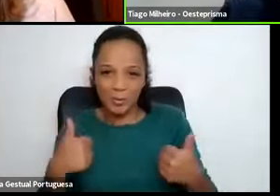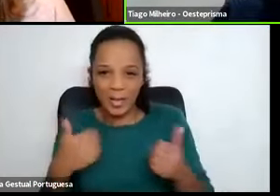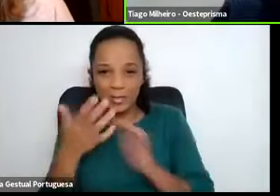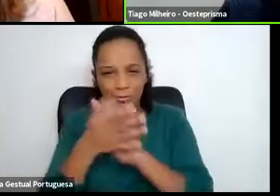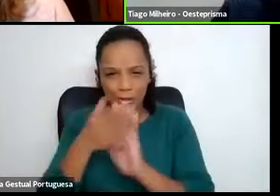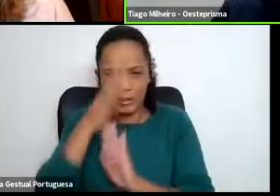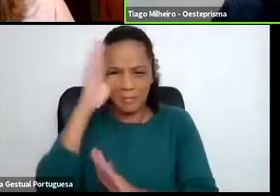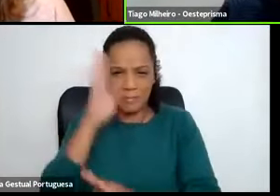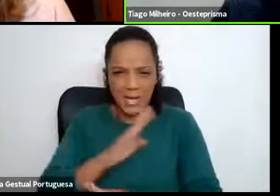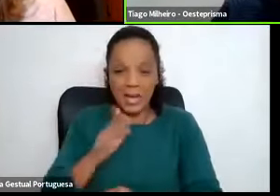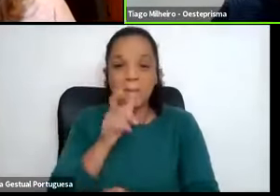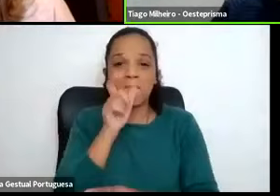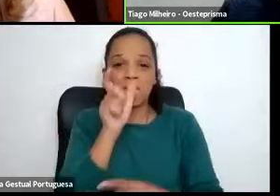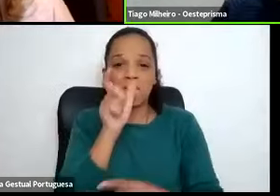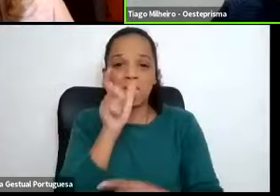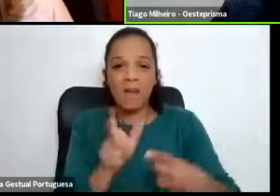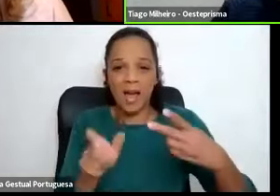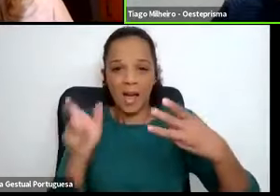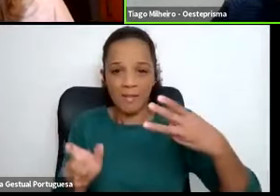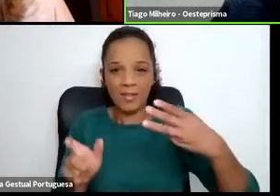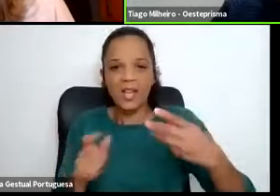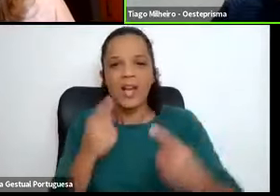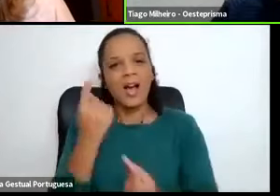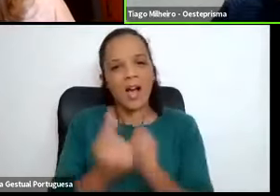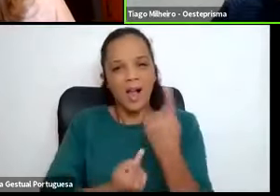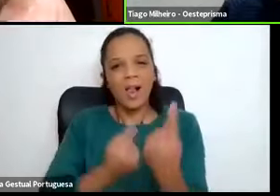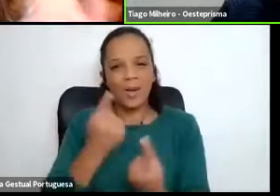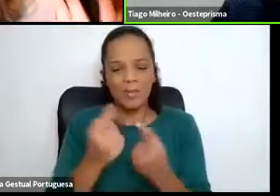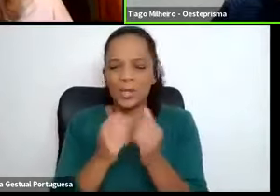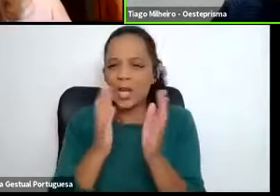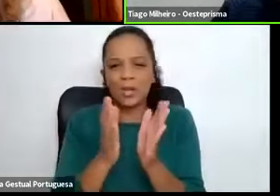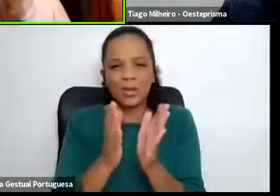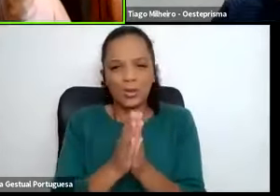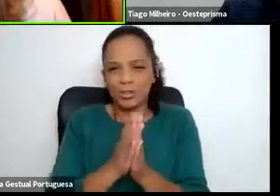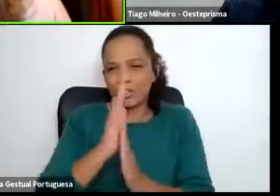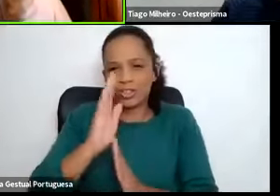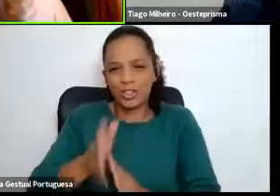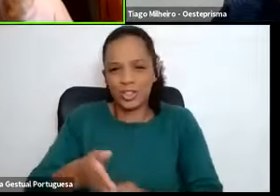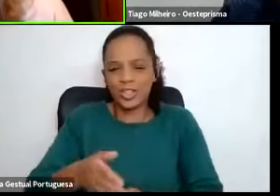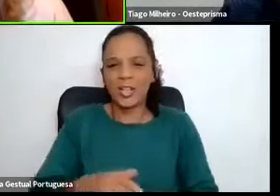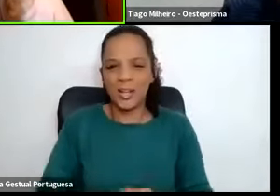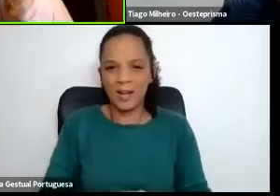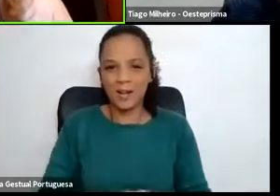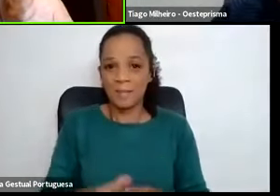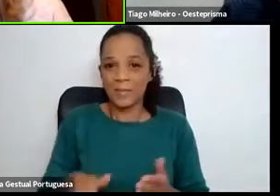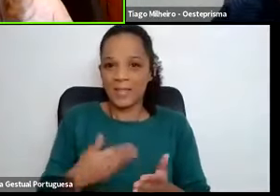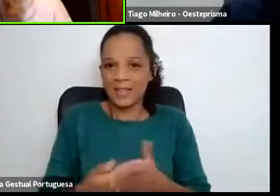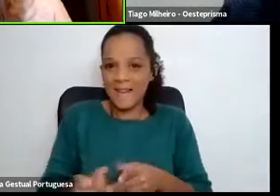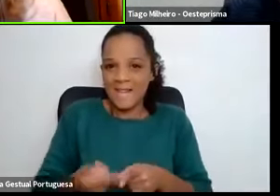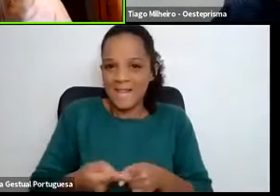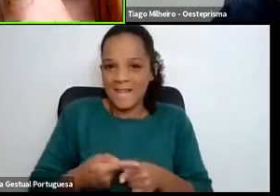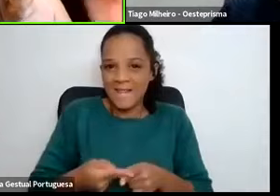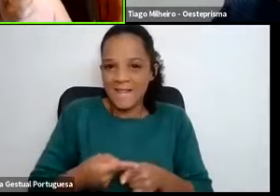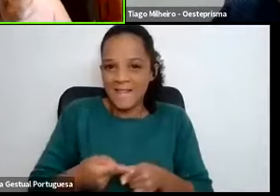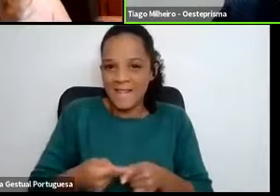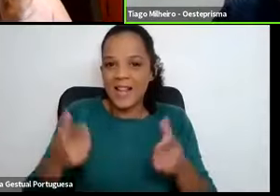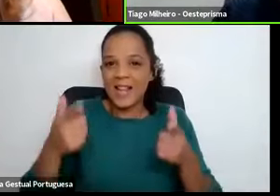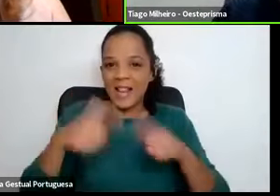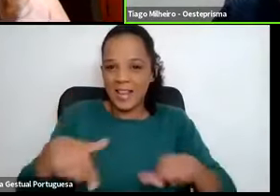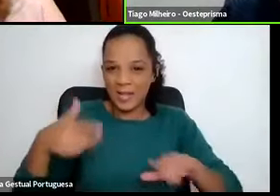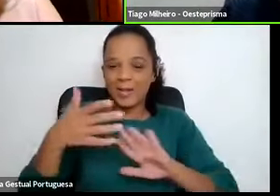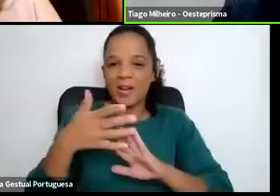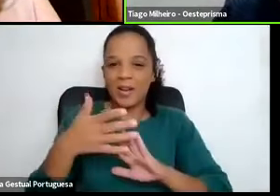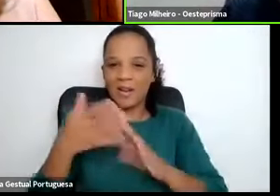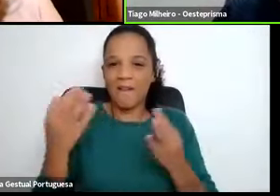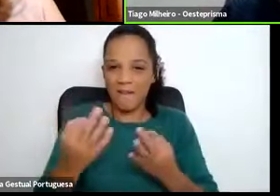Enfim, algumas palavras que toda a gente já... Agoçou a curiosidade pela língua portuguesa. A curiosidade